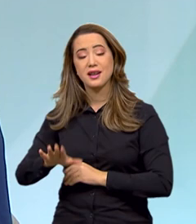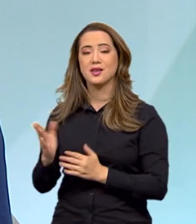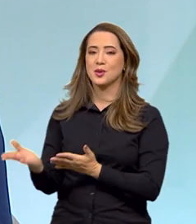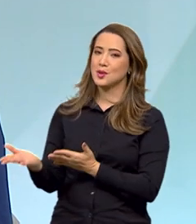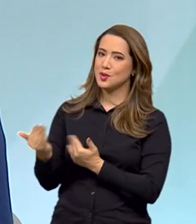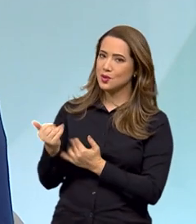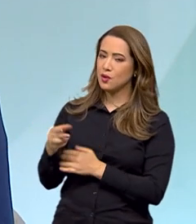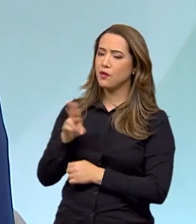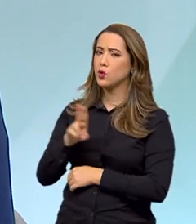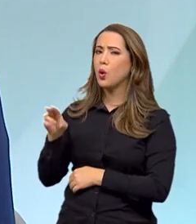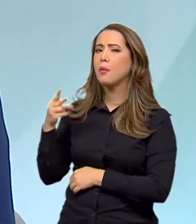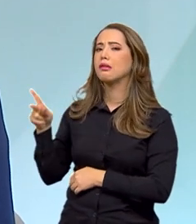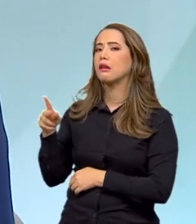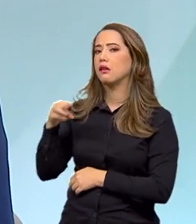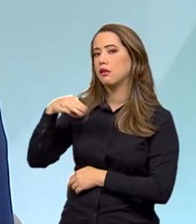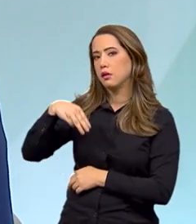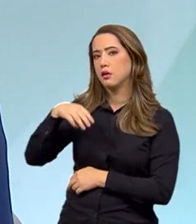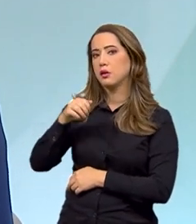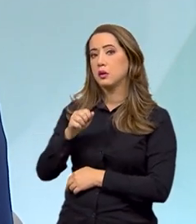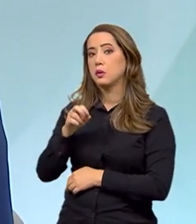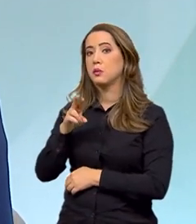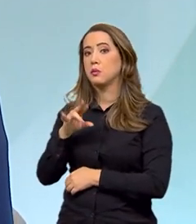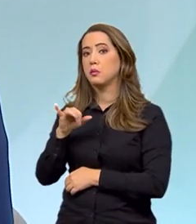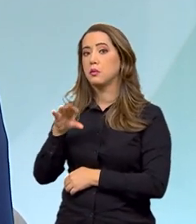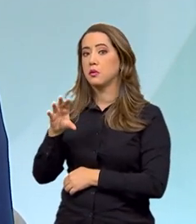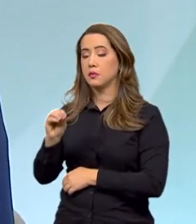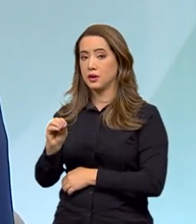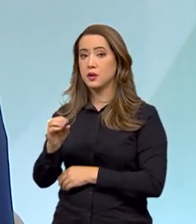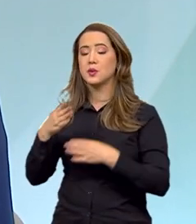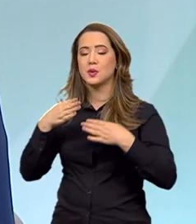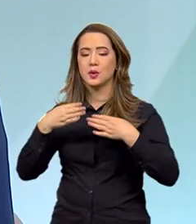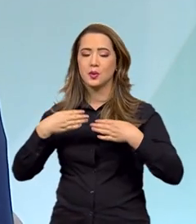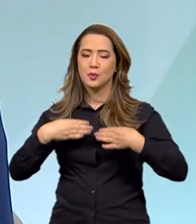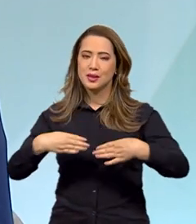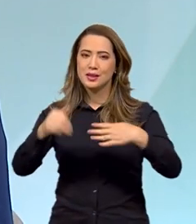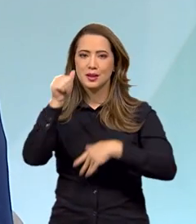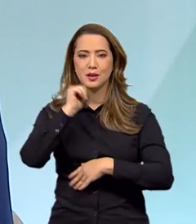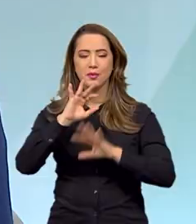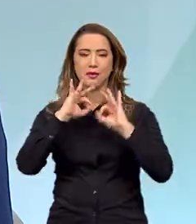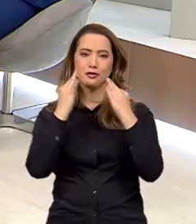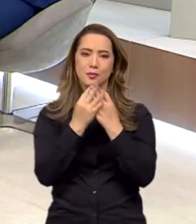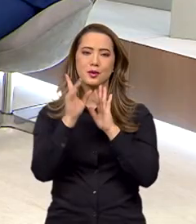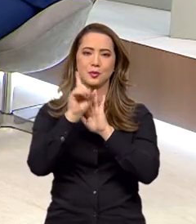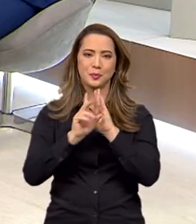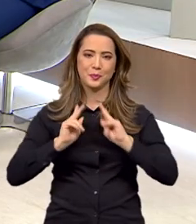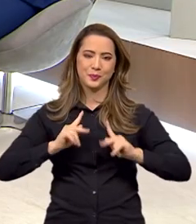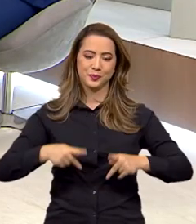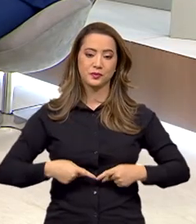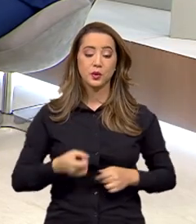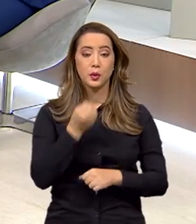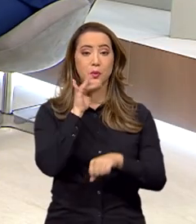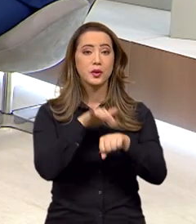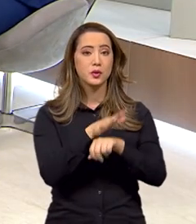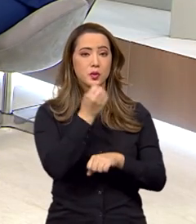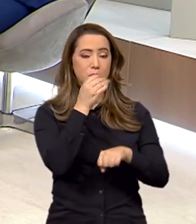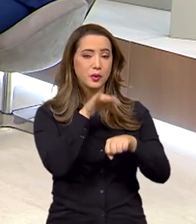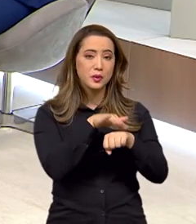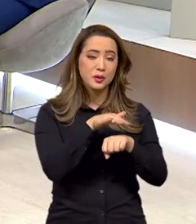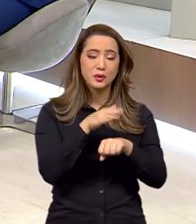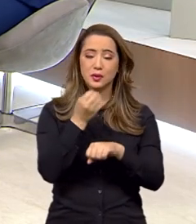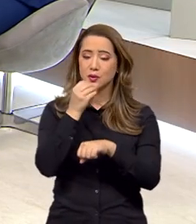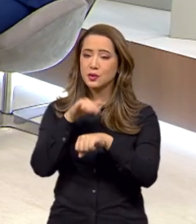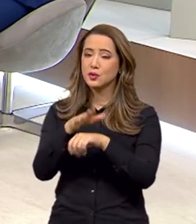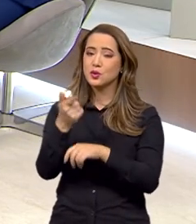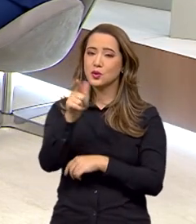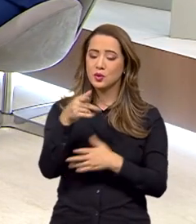do adolescente Maurício Cunha do Ministério da Mulher, da Família e dos Direitos Humanos. Boa noite, secretário, mais uma vez